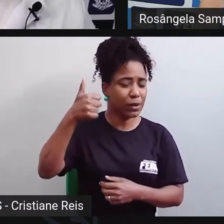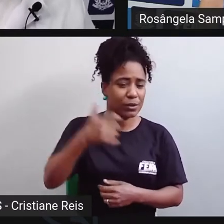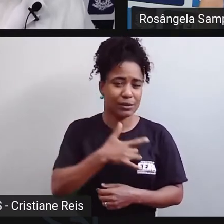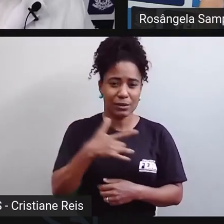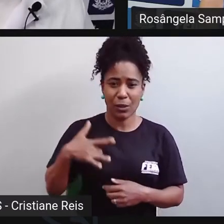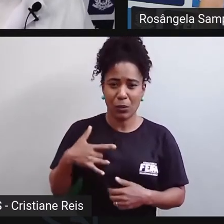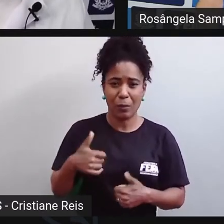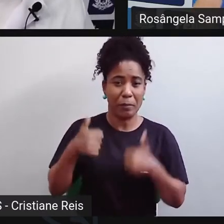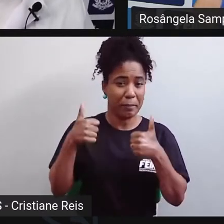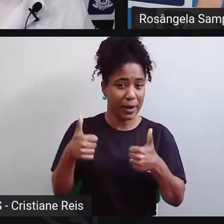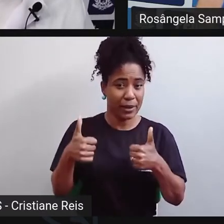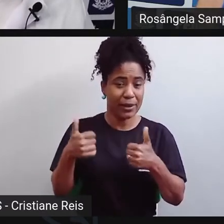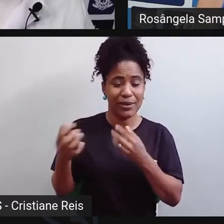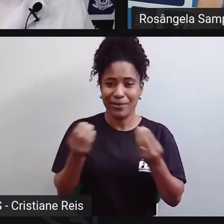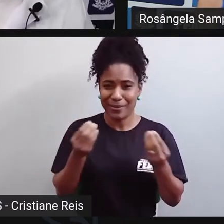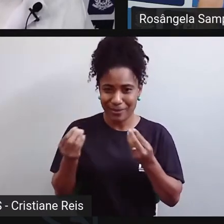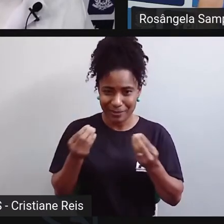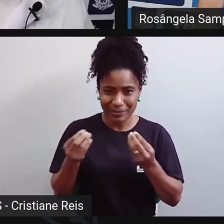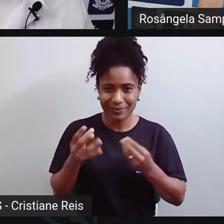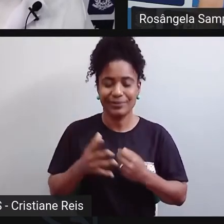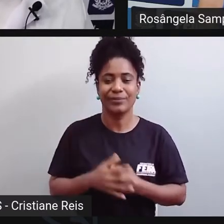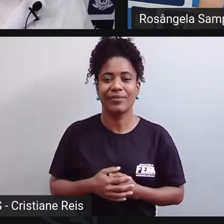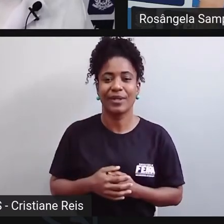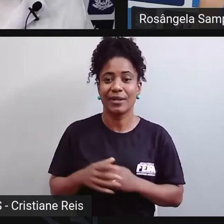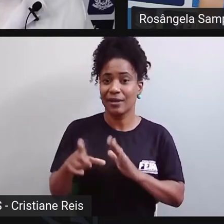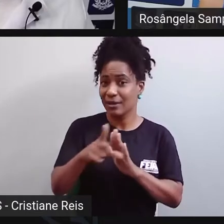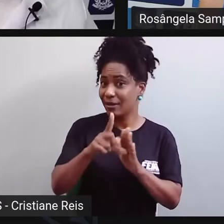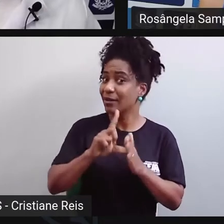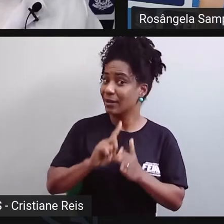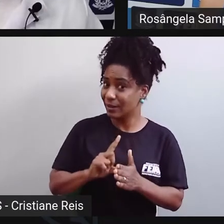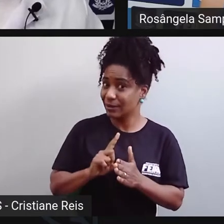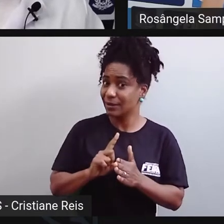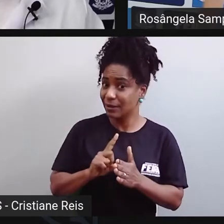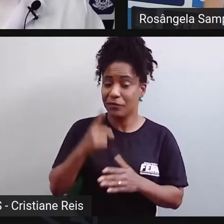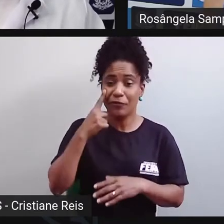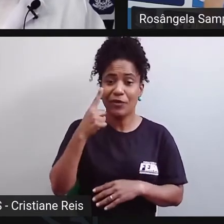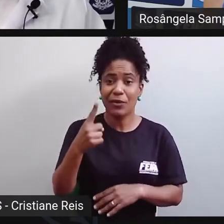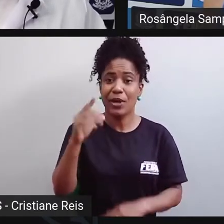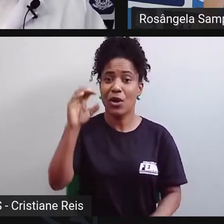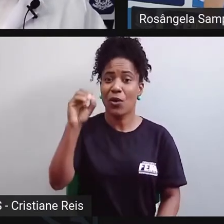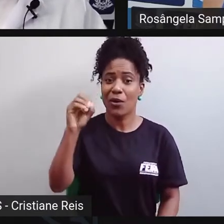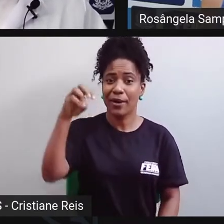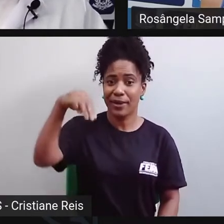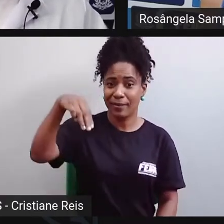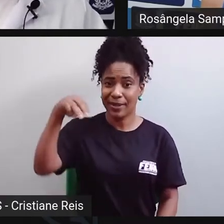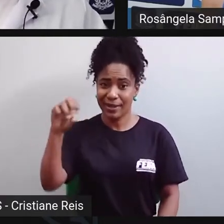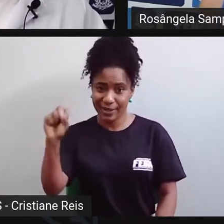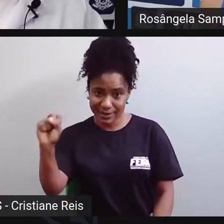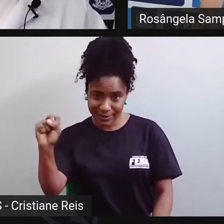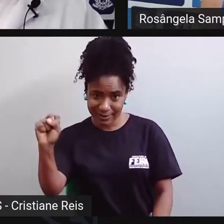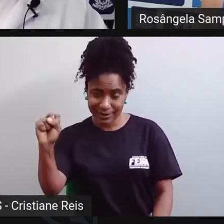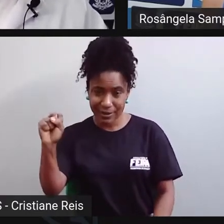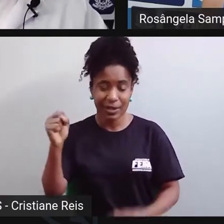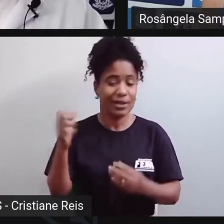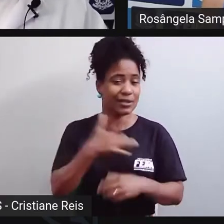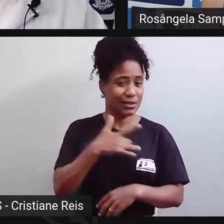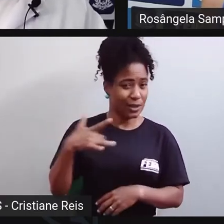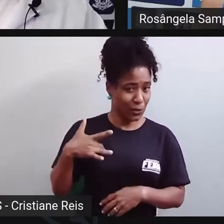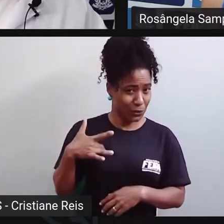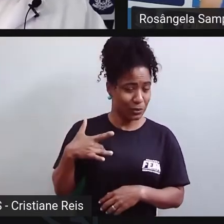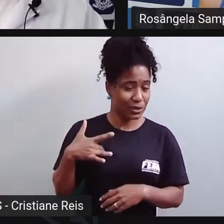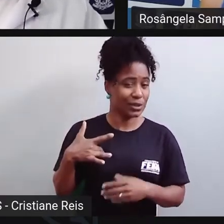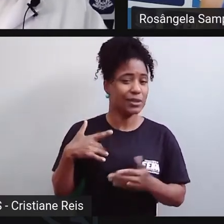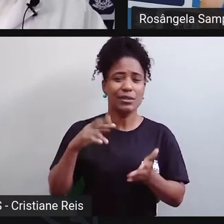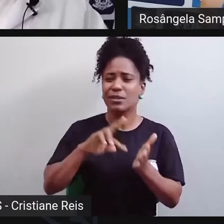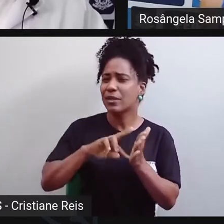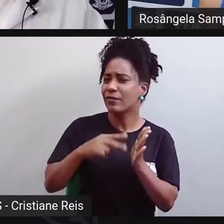o que é saúde mental, eu vou definir o que é que a Organização Mundial de Saúde considera como saúde. Pra eles,